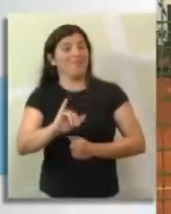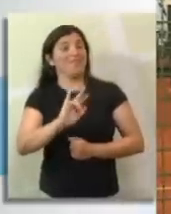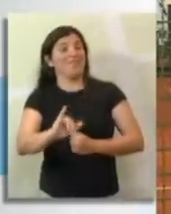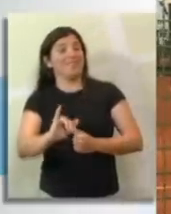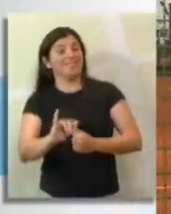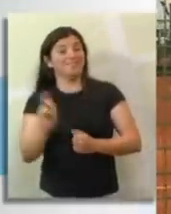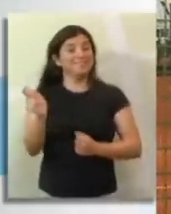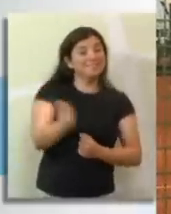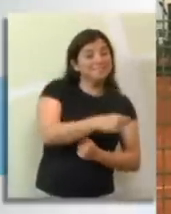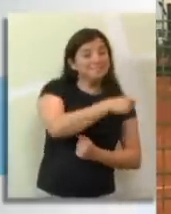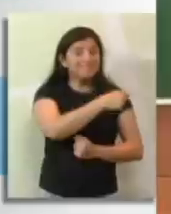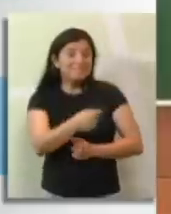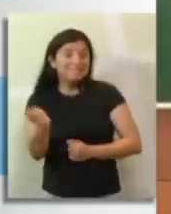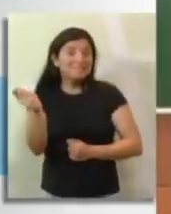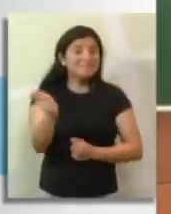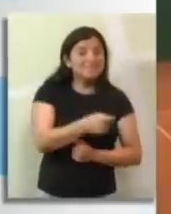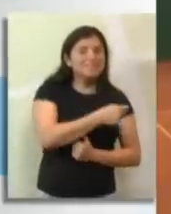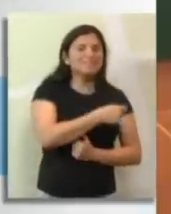Vai, Camila, vai!